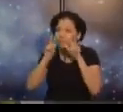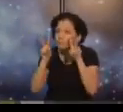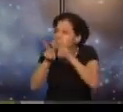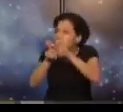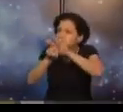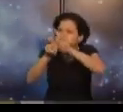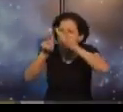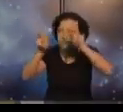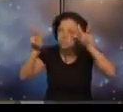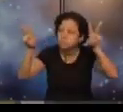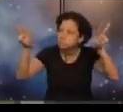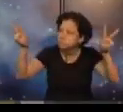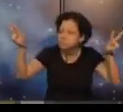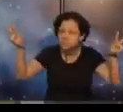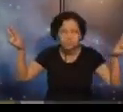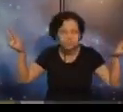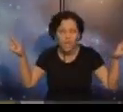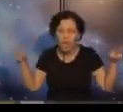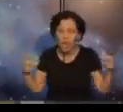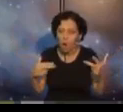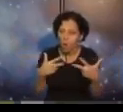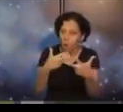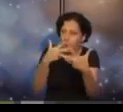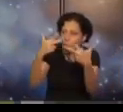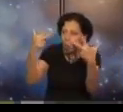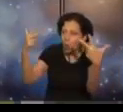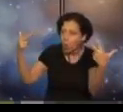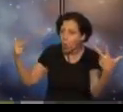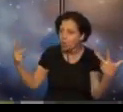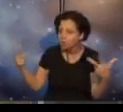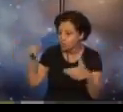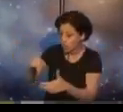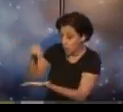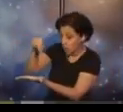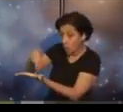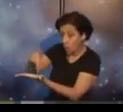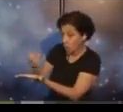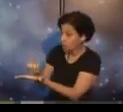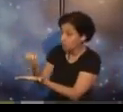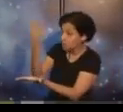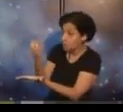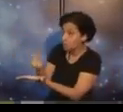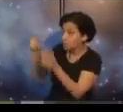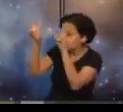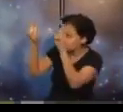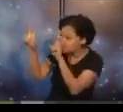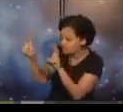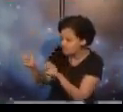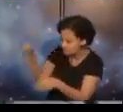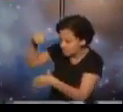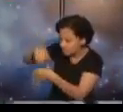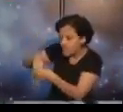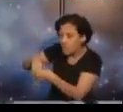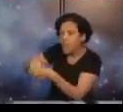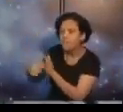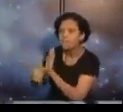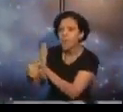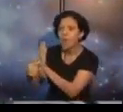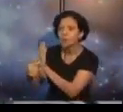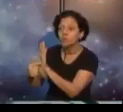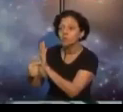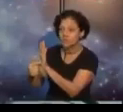pela generalidade das questões que ele aborda, e pelo seu processo progressivo.